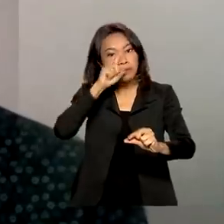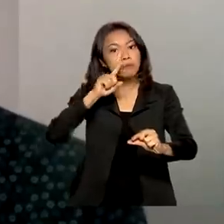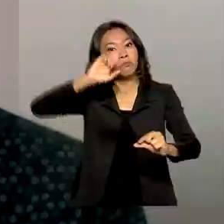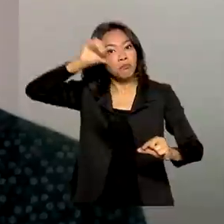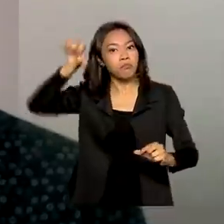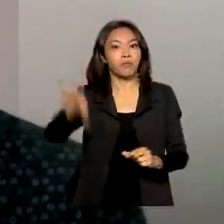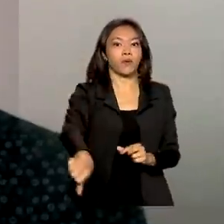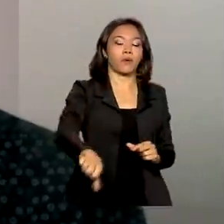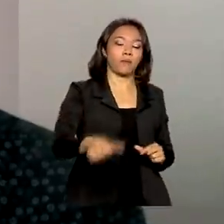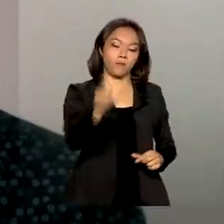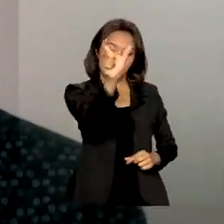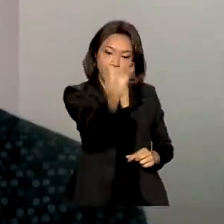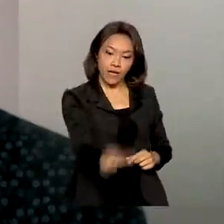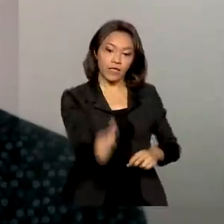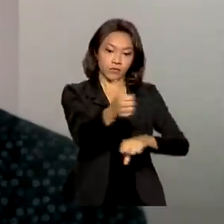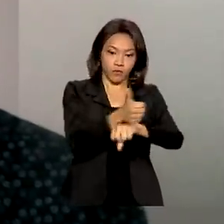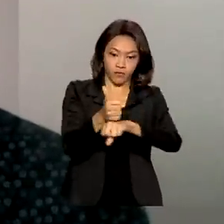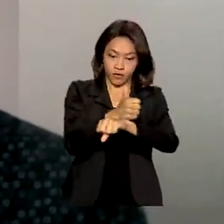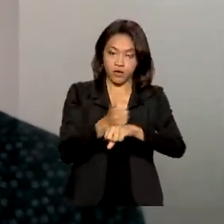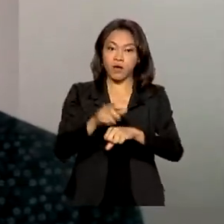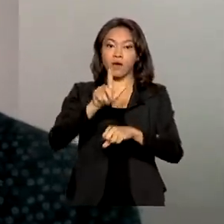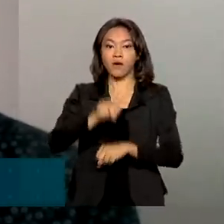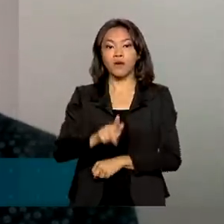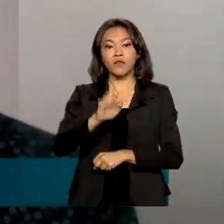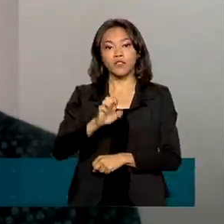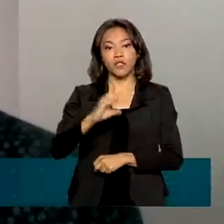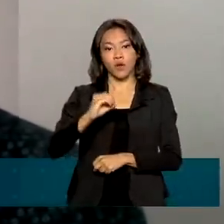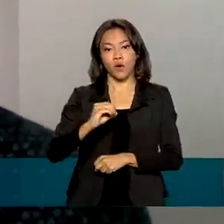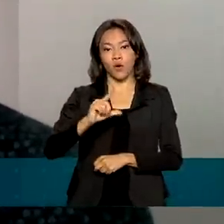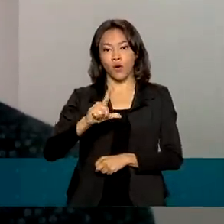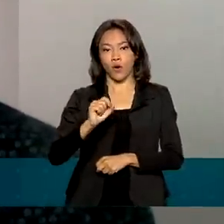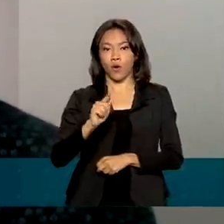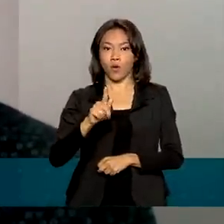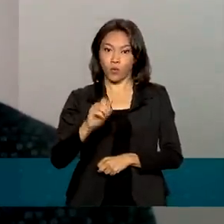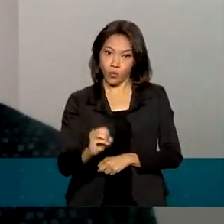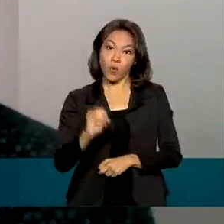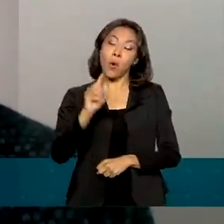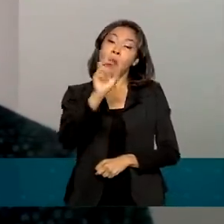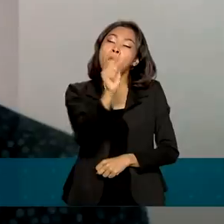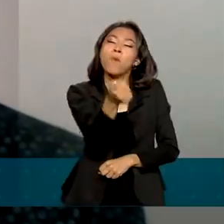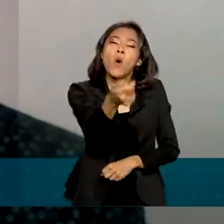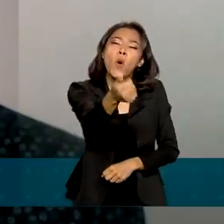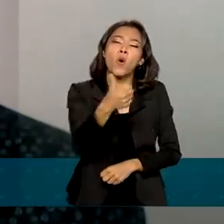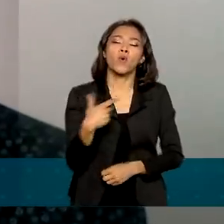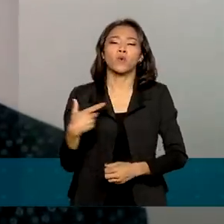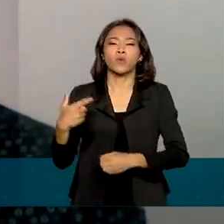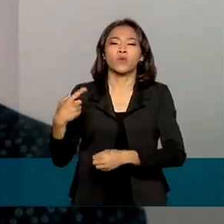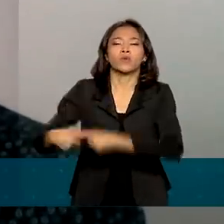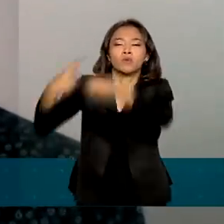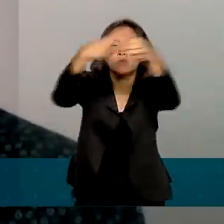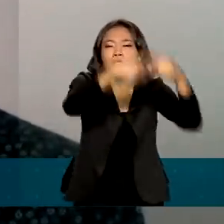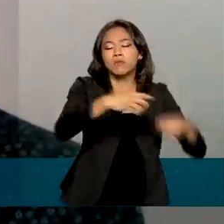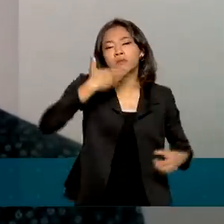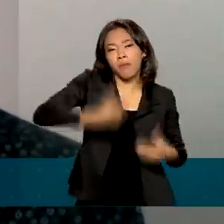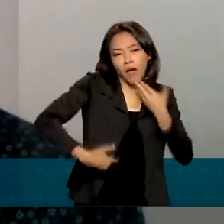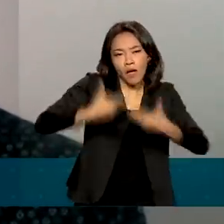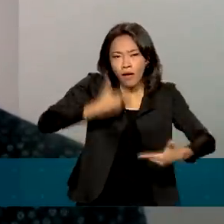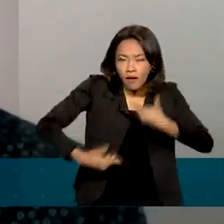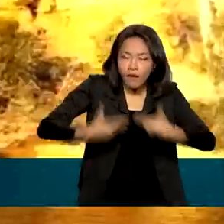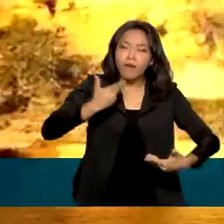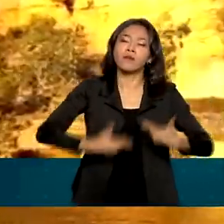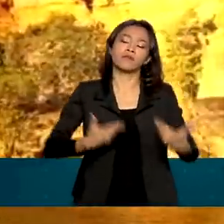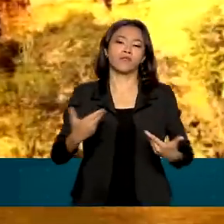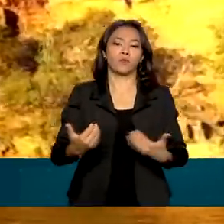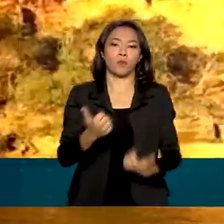O geólogo explica que poucas vezes os municípios demandam auxílio da União para analisar e produzir mapas de